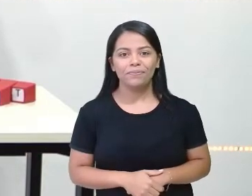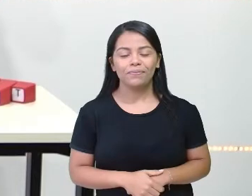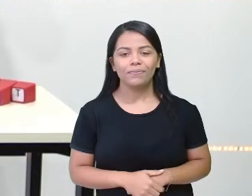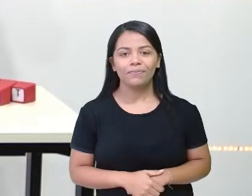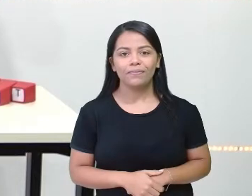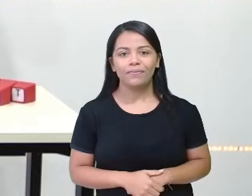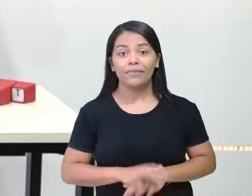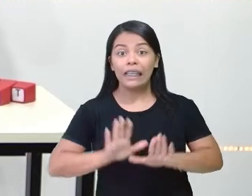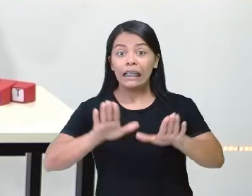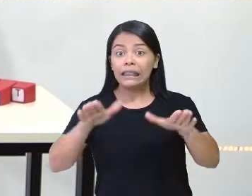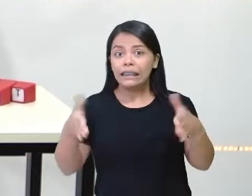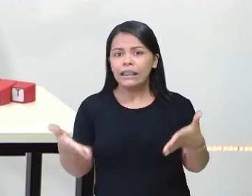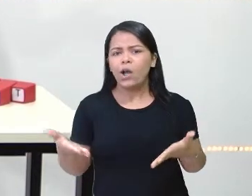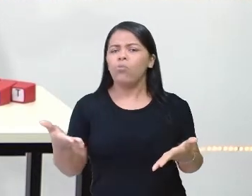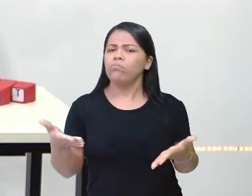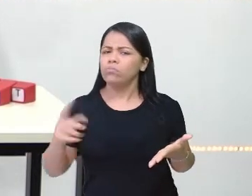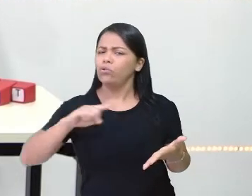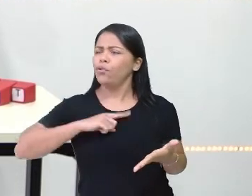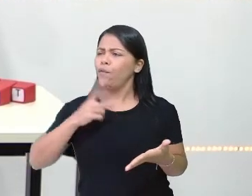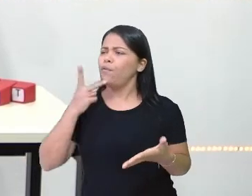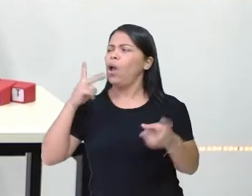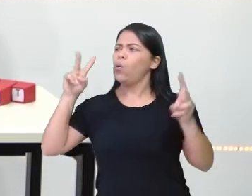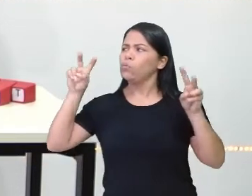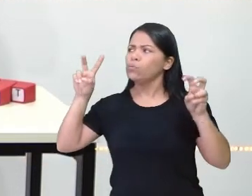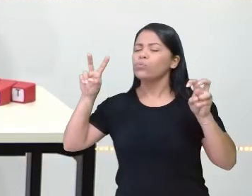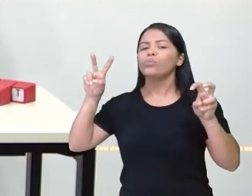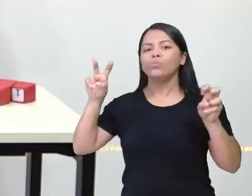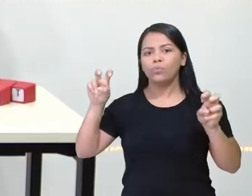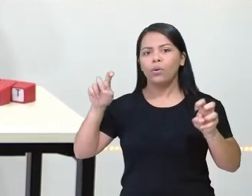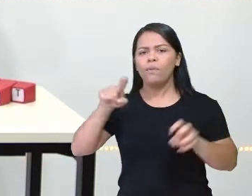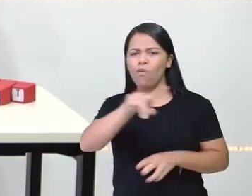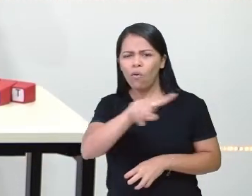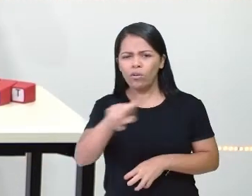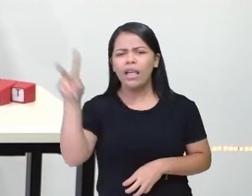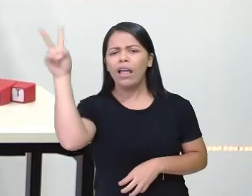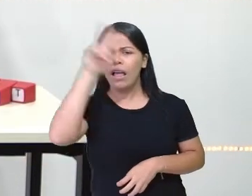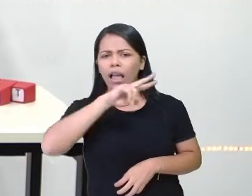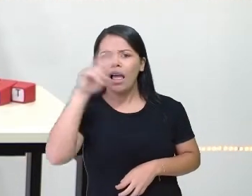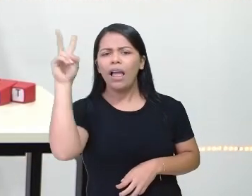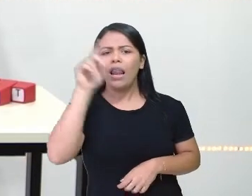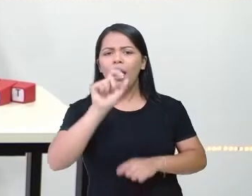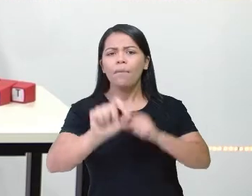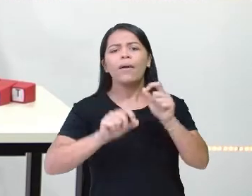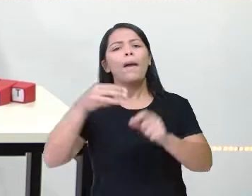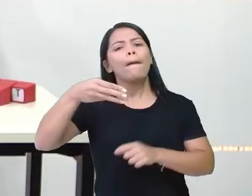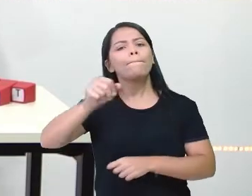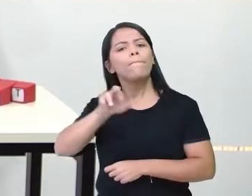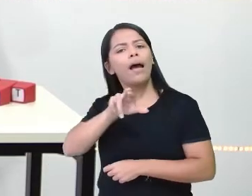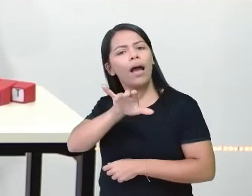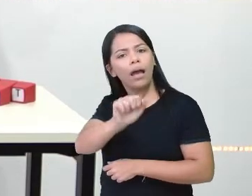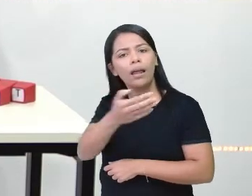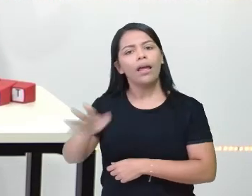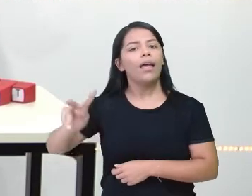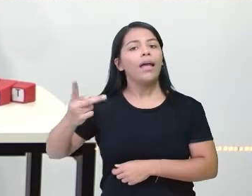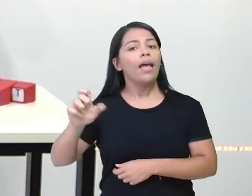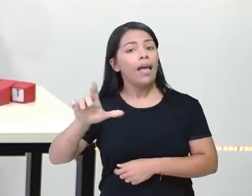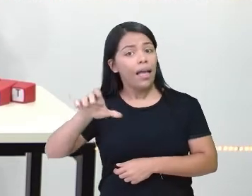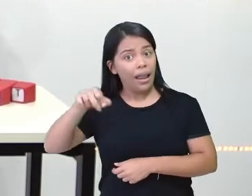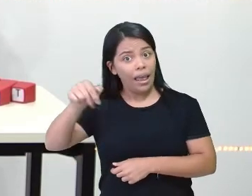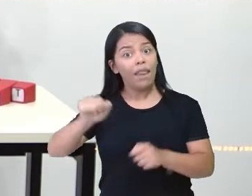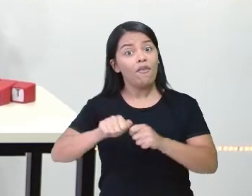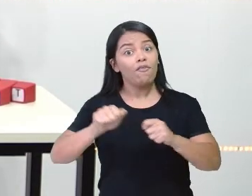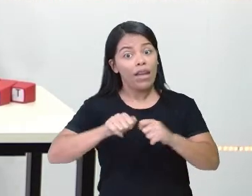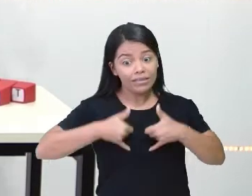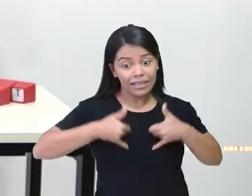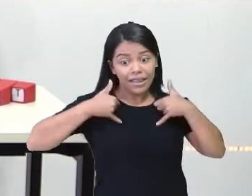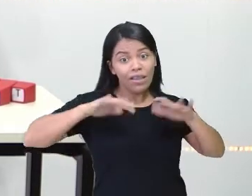E falando em intérprete, lembra da Maria Helena? Ela fez aniversário. E eu quero mandar já esse abraço para ela,